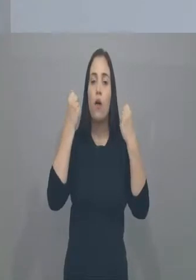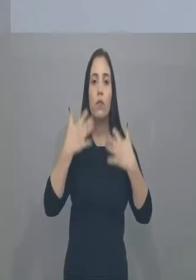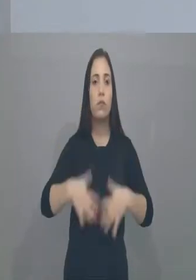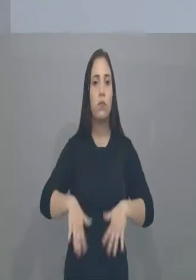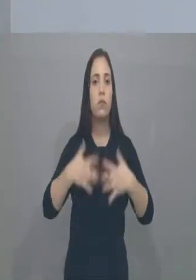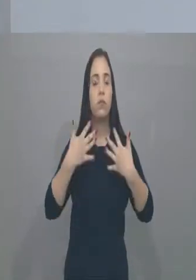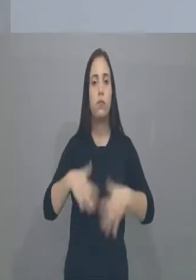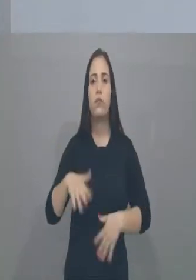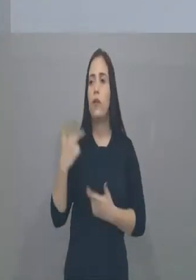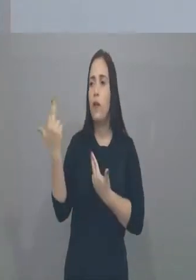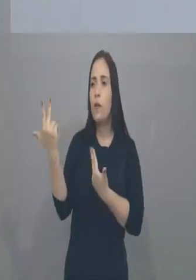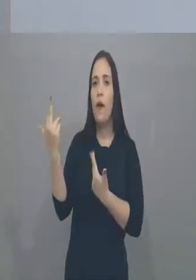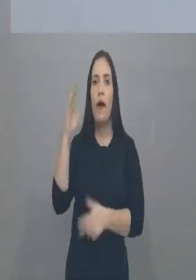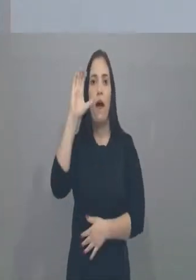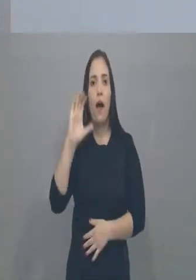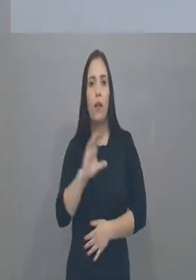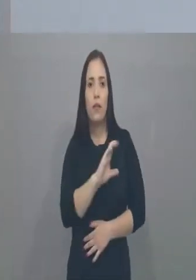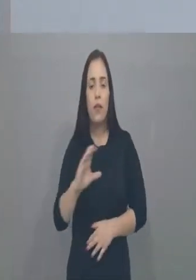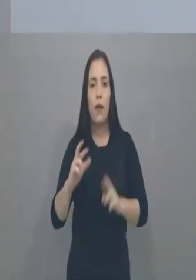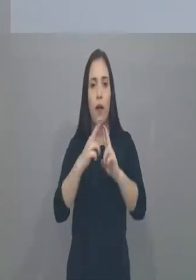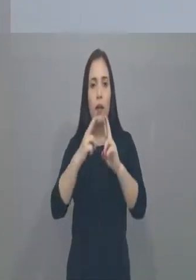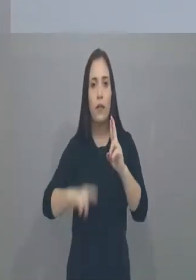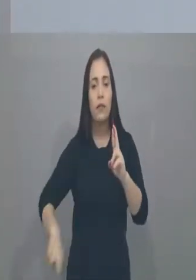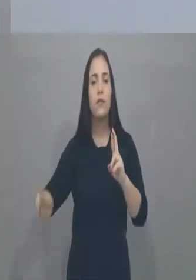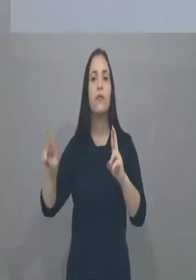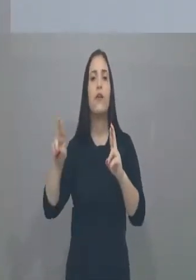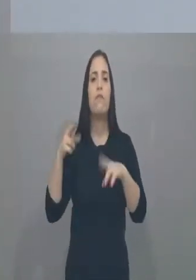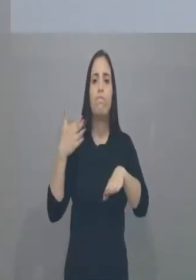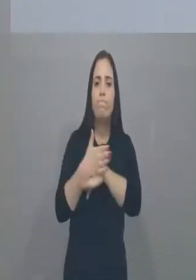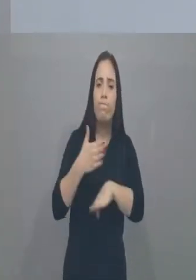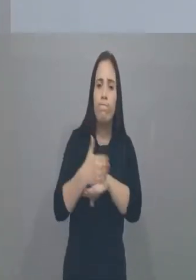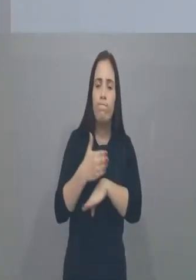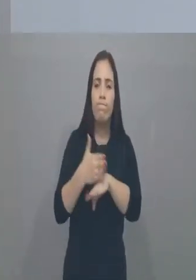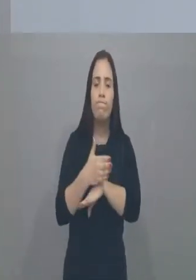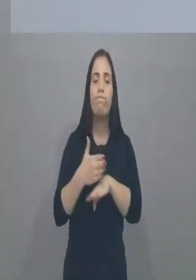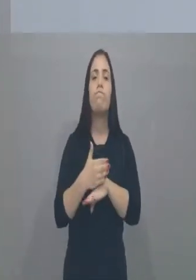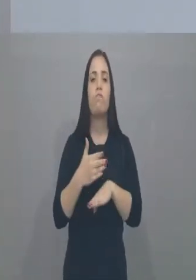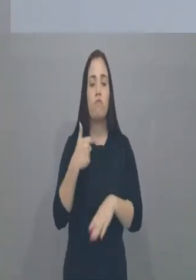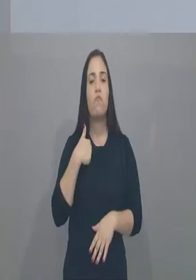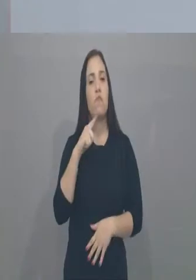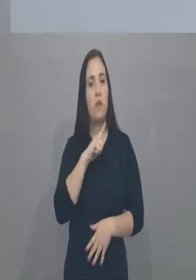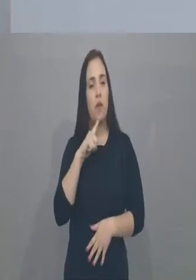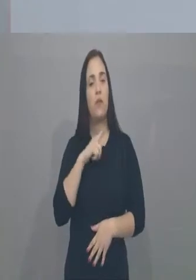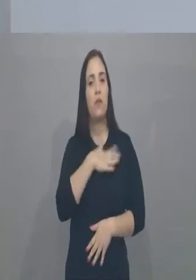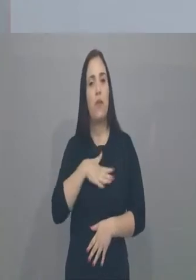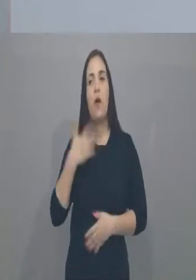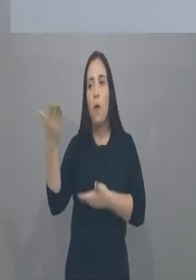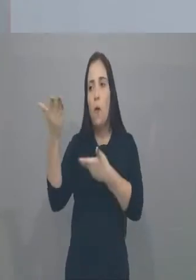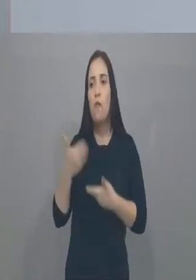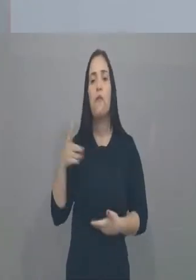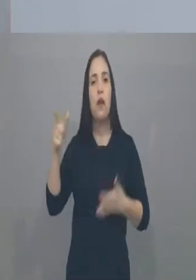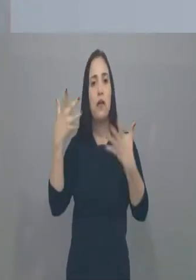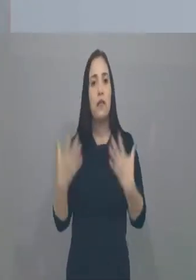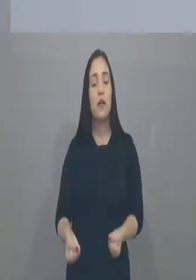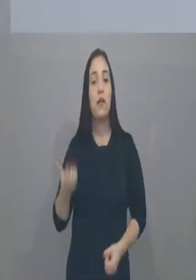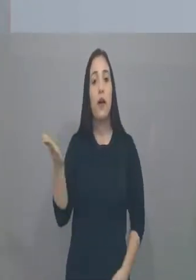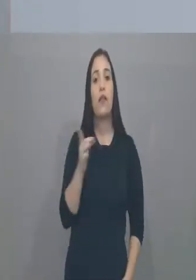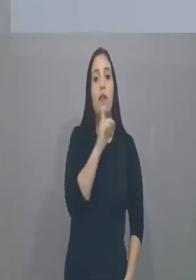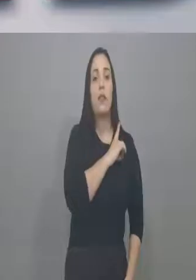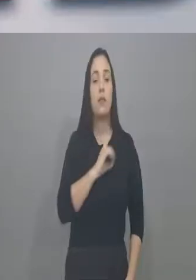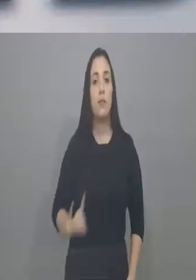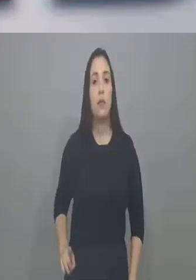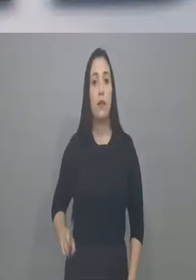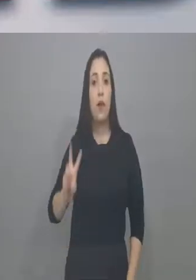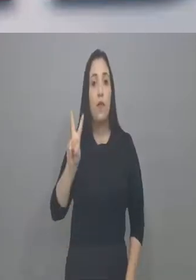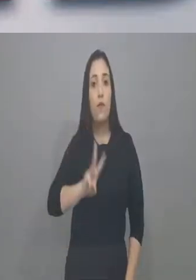comigo, é católico, praticante, e eu tive a felicidade de convidá-lo, ele aceitou. Estou falando do deputado Walter